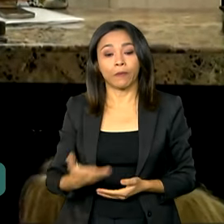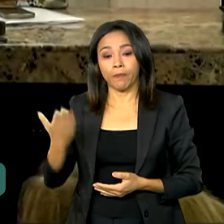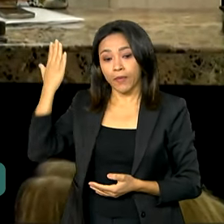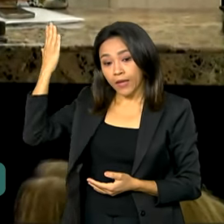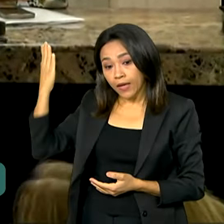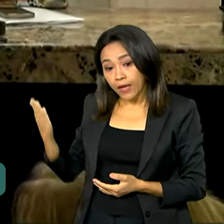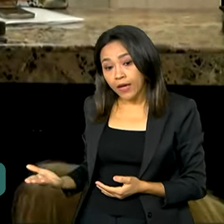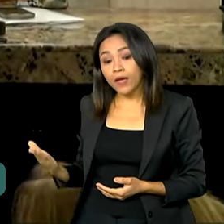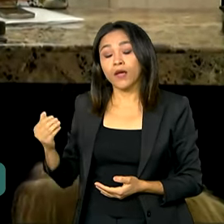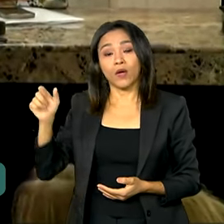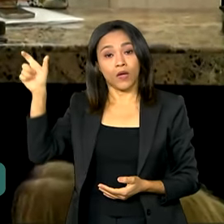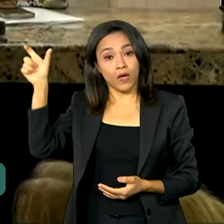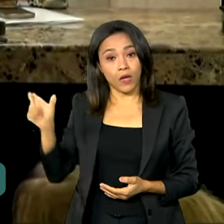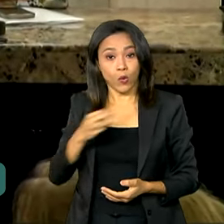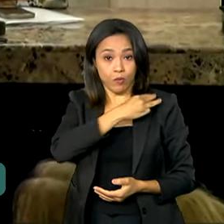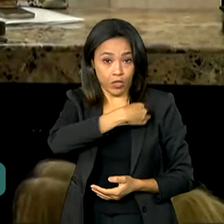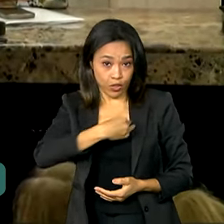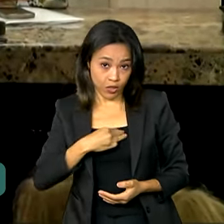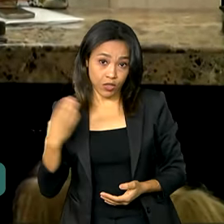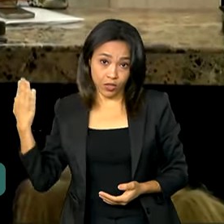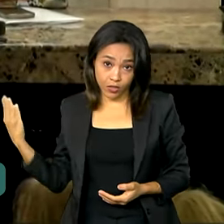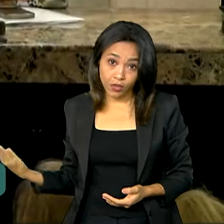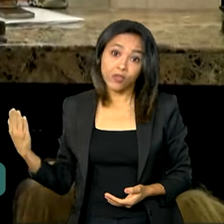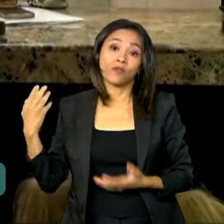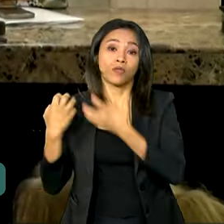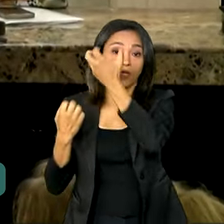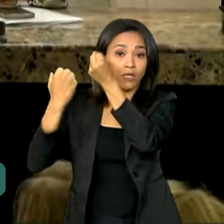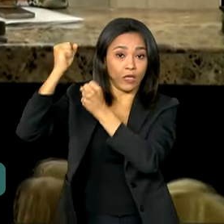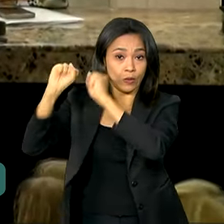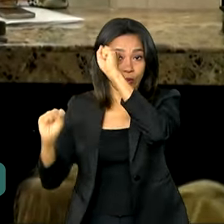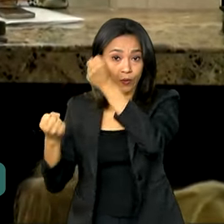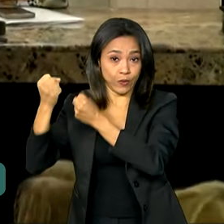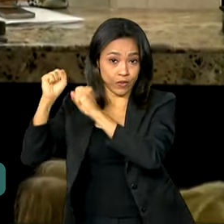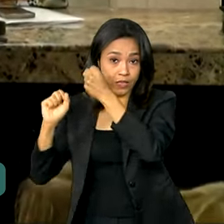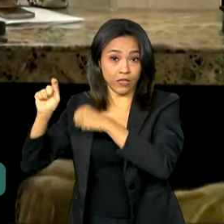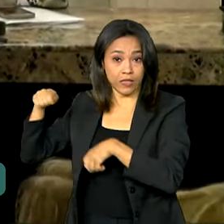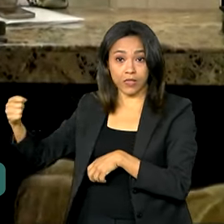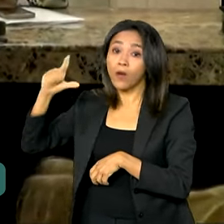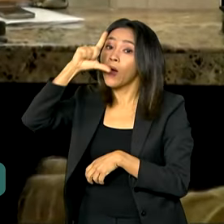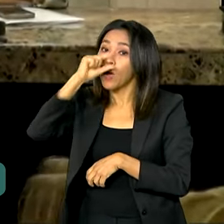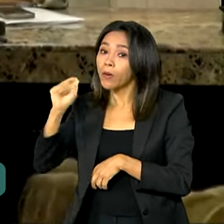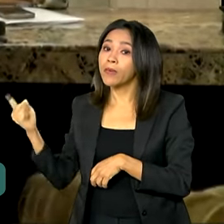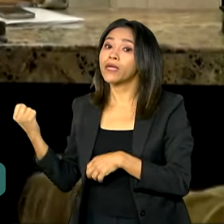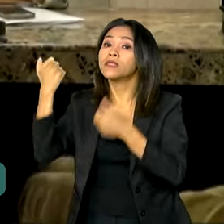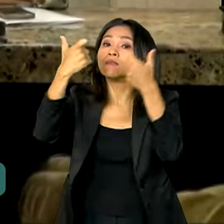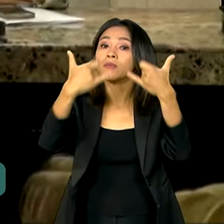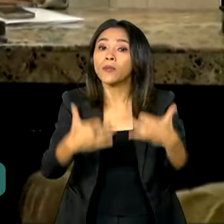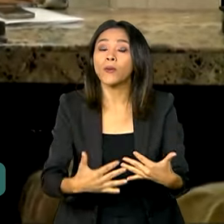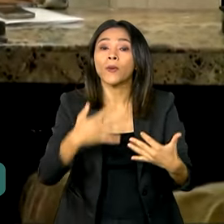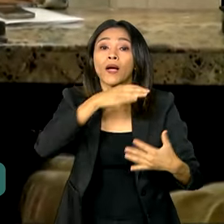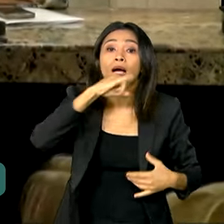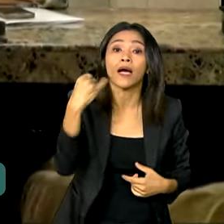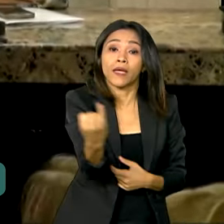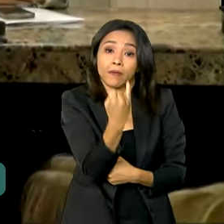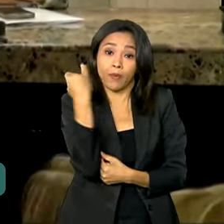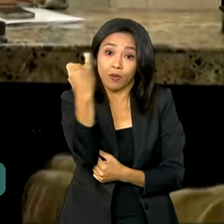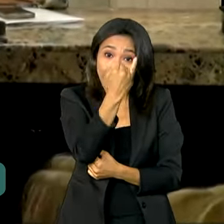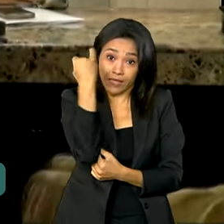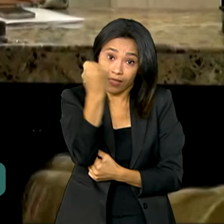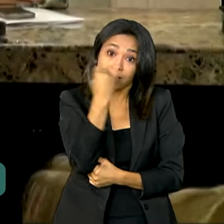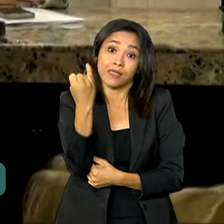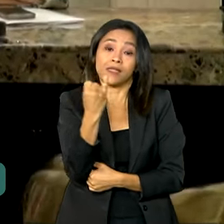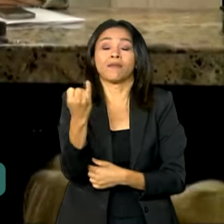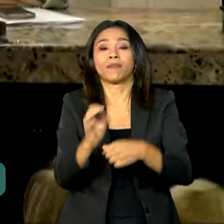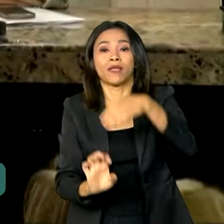Desenvolvimento, Indústria, Comércio e Serviços, Geraldo Alckmin, destacou a importância do comércio